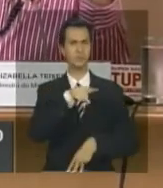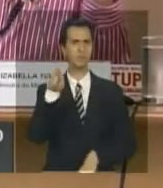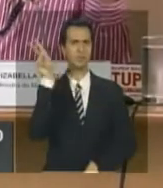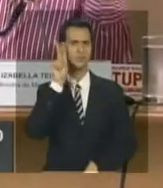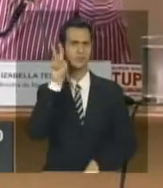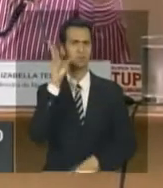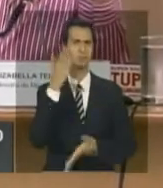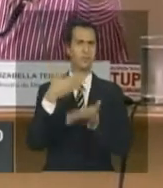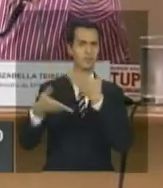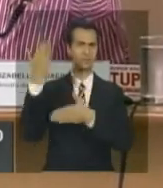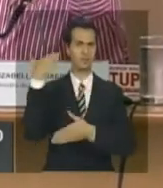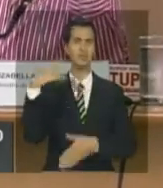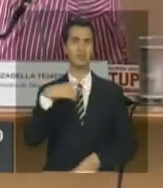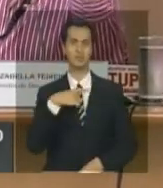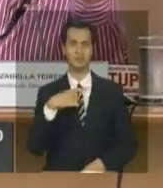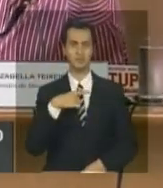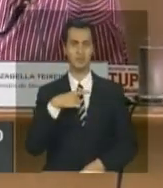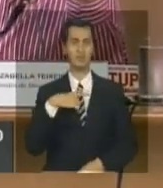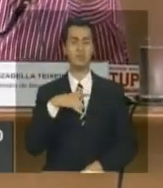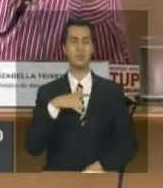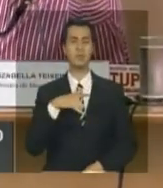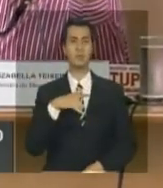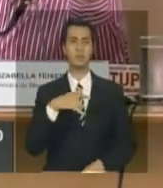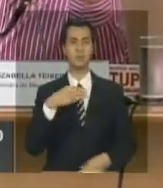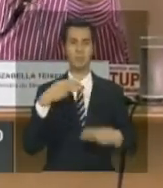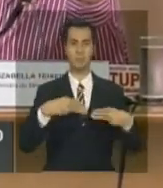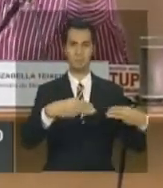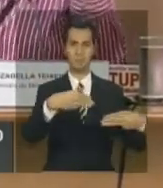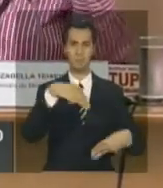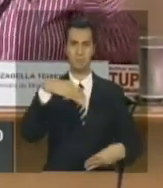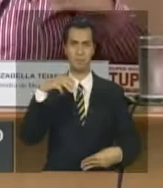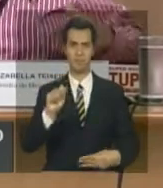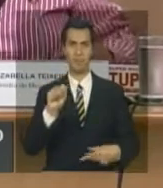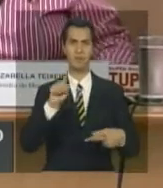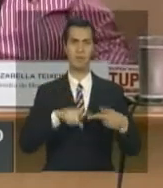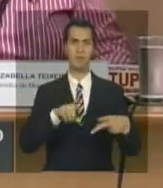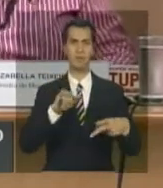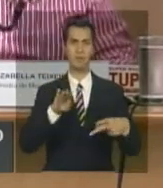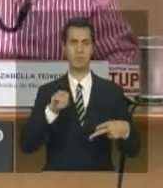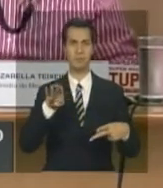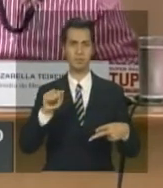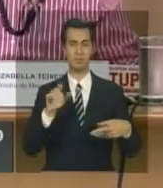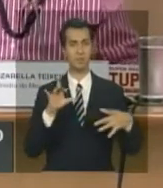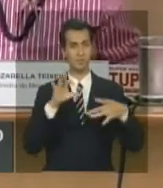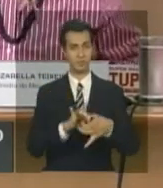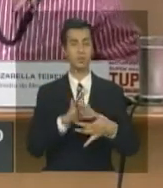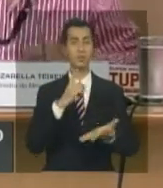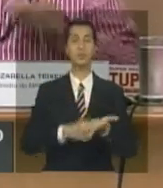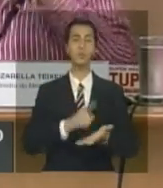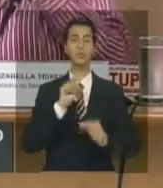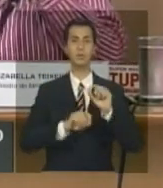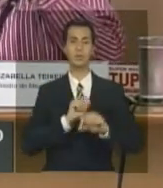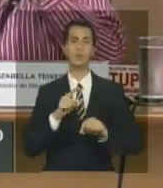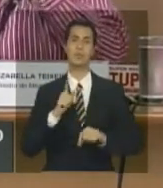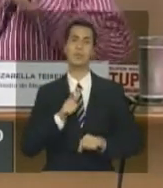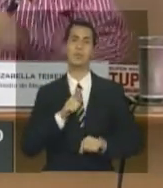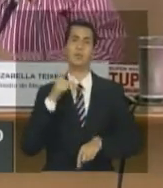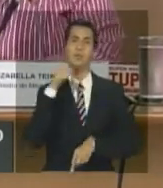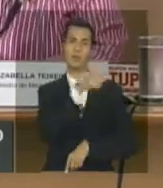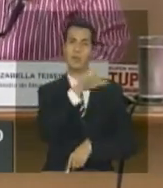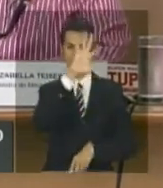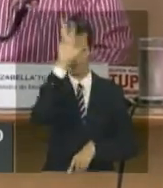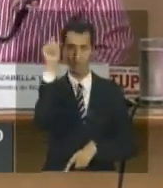com a metodologia que se desdobra da metodologia que a gente tem na Amazônia, para o monitoramento da Amazônia com o INPE,